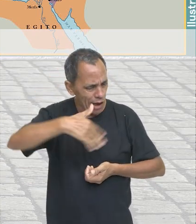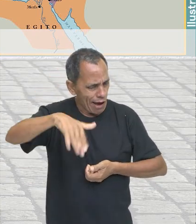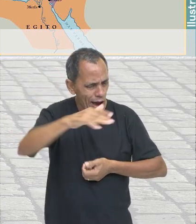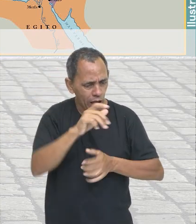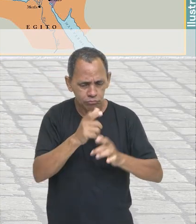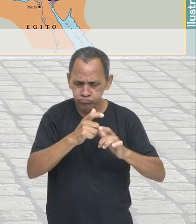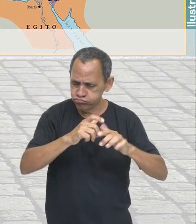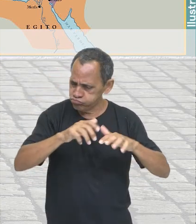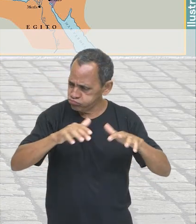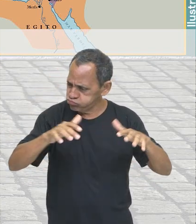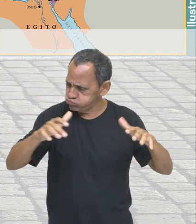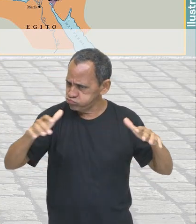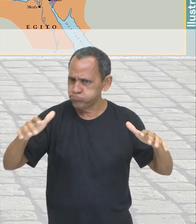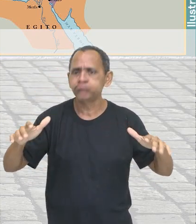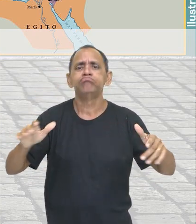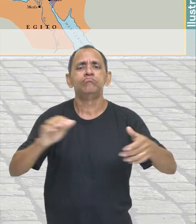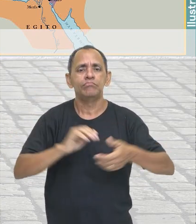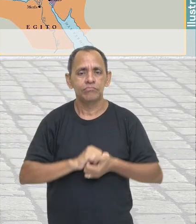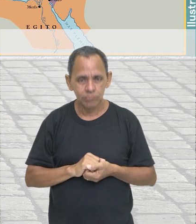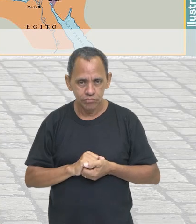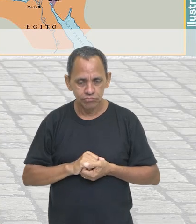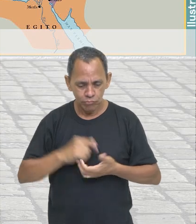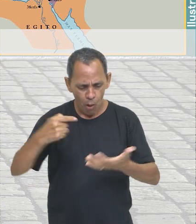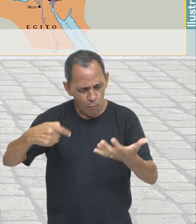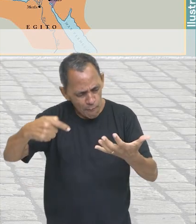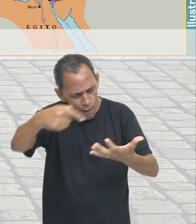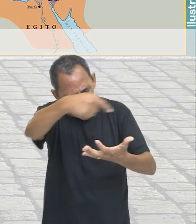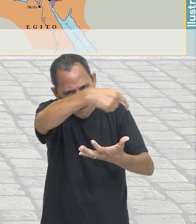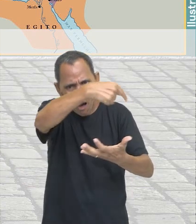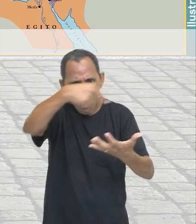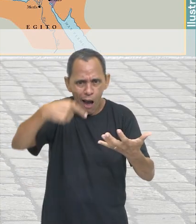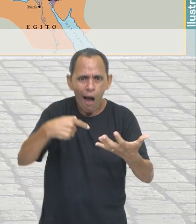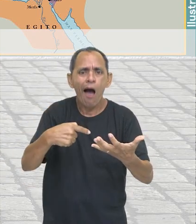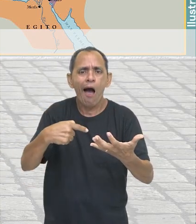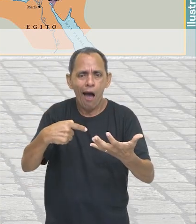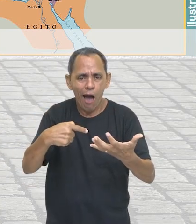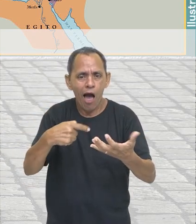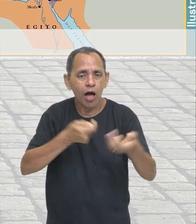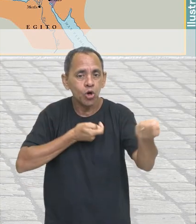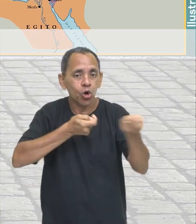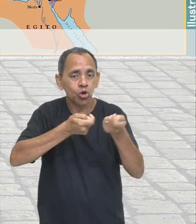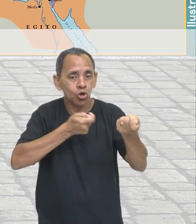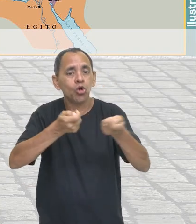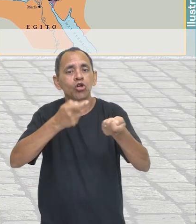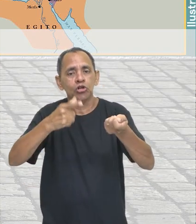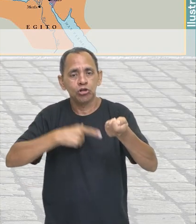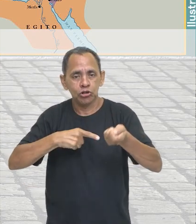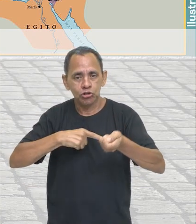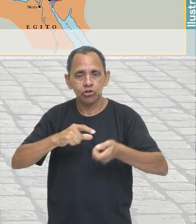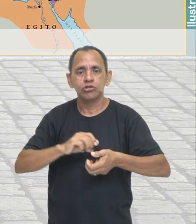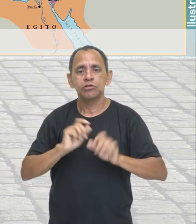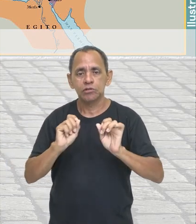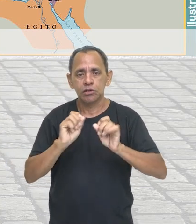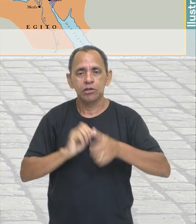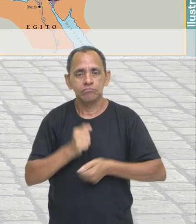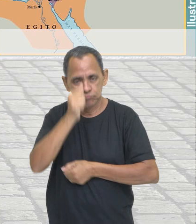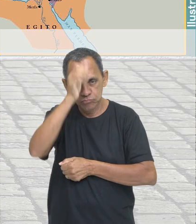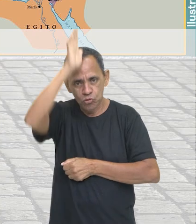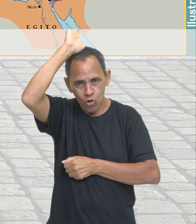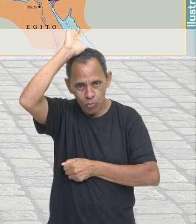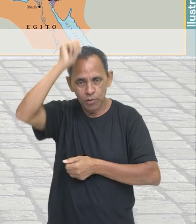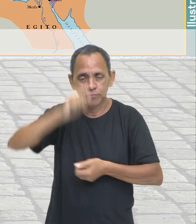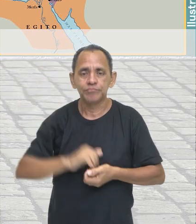espalhadas entre vários continentes, que estavam sob o controle específico de quem? De Roma,